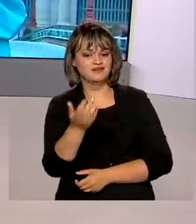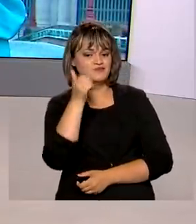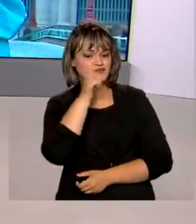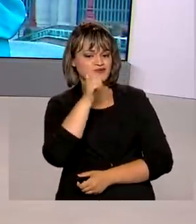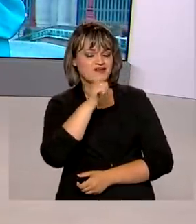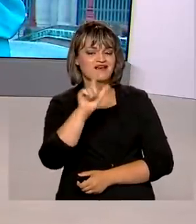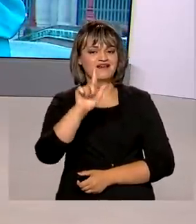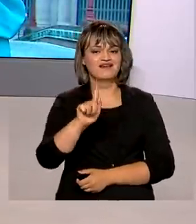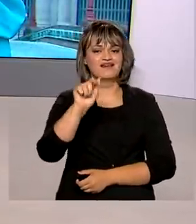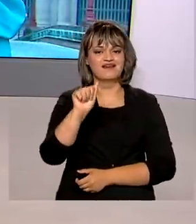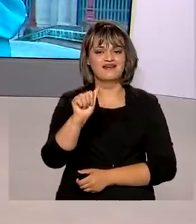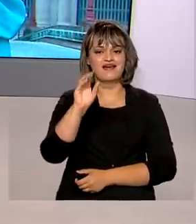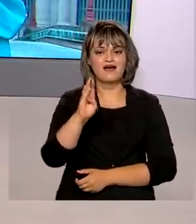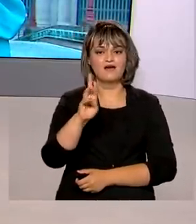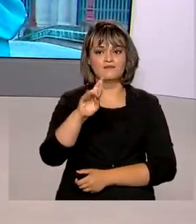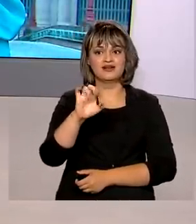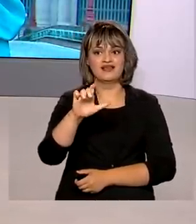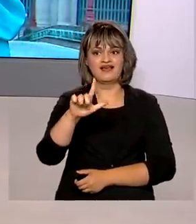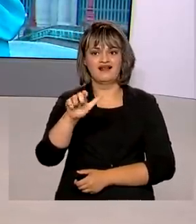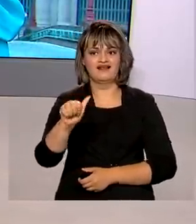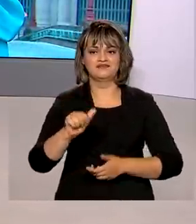Gabriela Noronha. Gabi, bom dia.